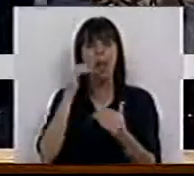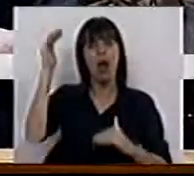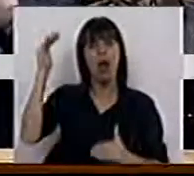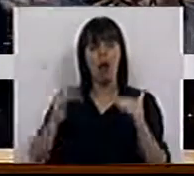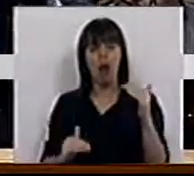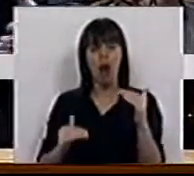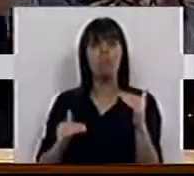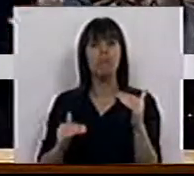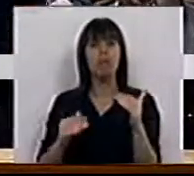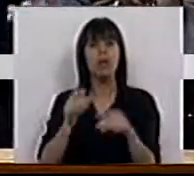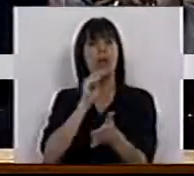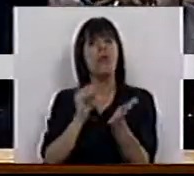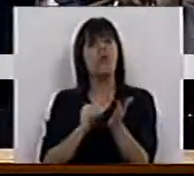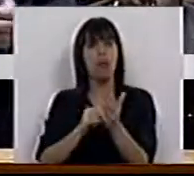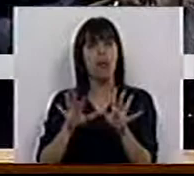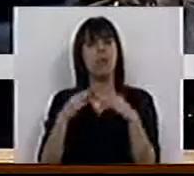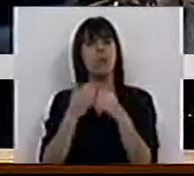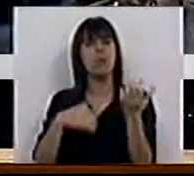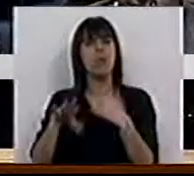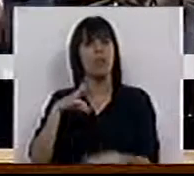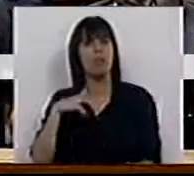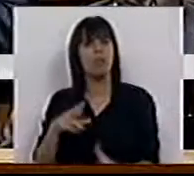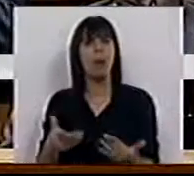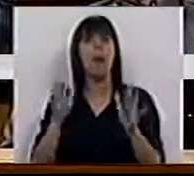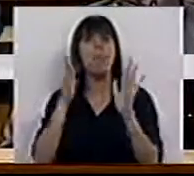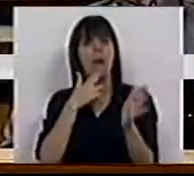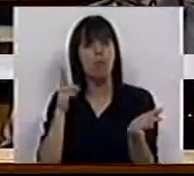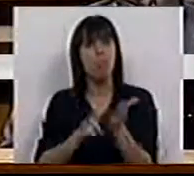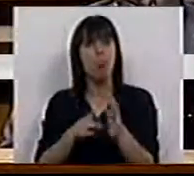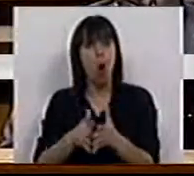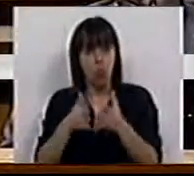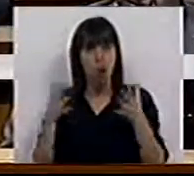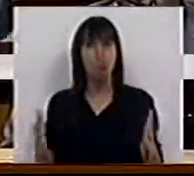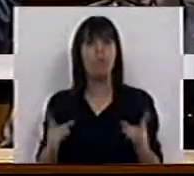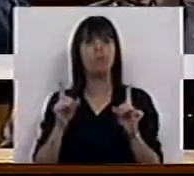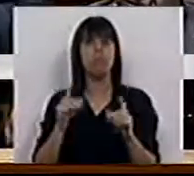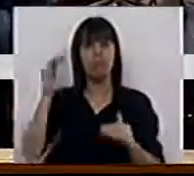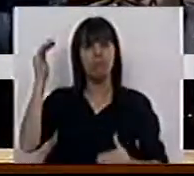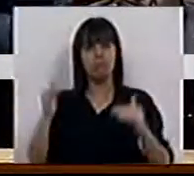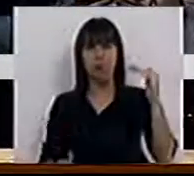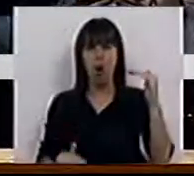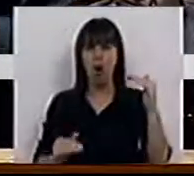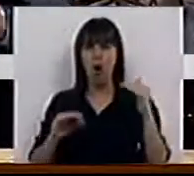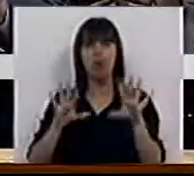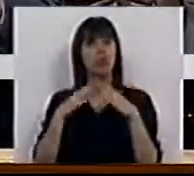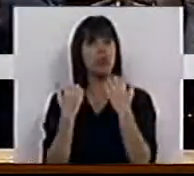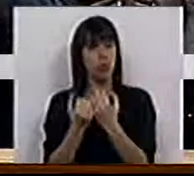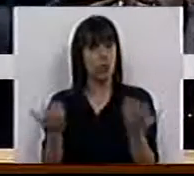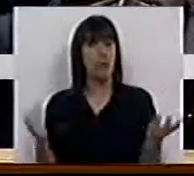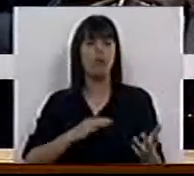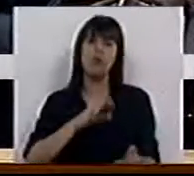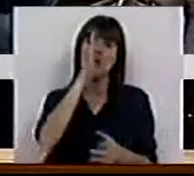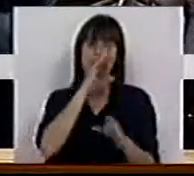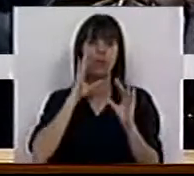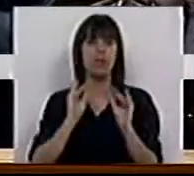desigualdade e de pobreza na sociedade portuguesa. Mas na verdade o que aumentou foi a clivagem social. Senhor